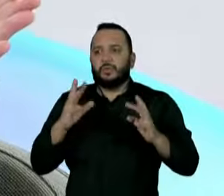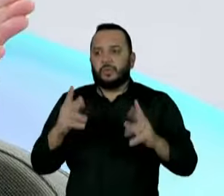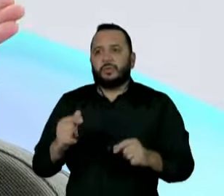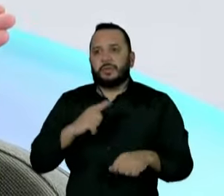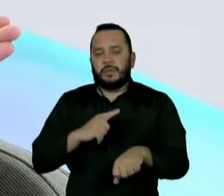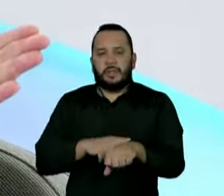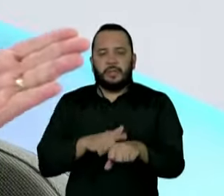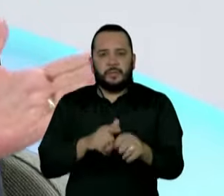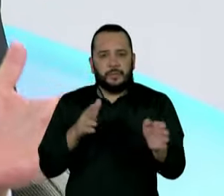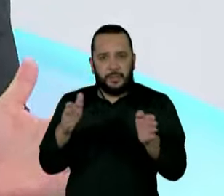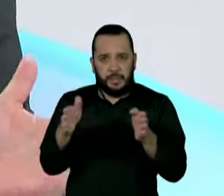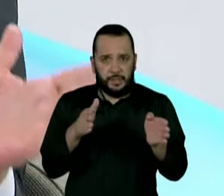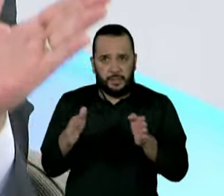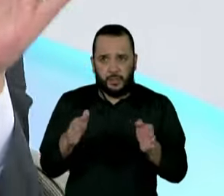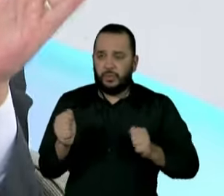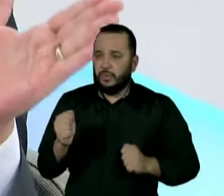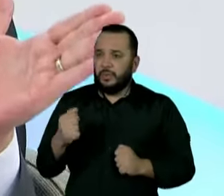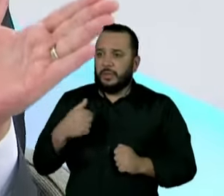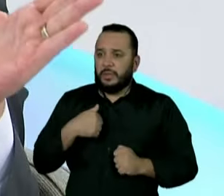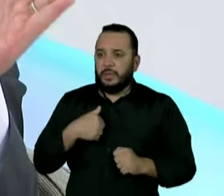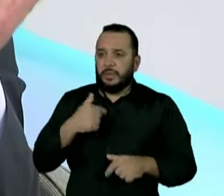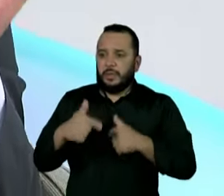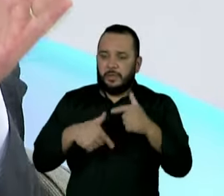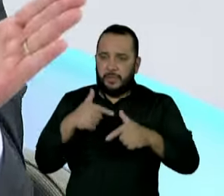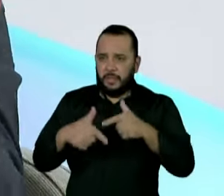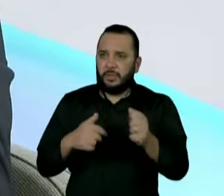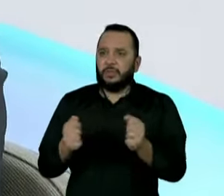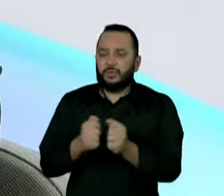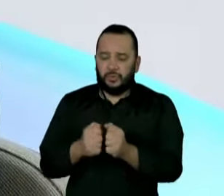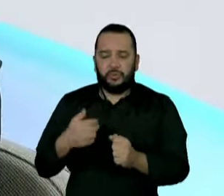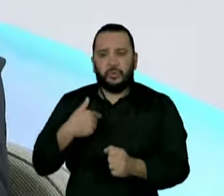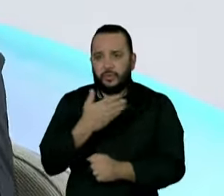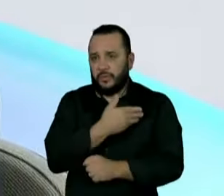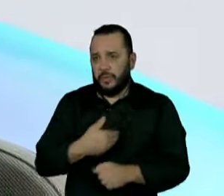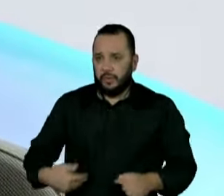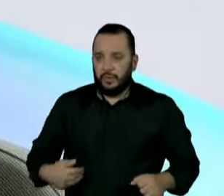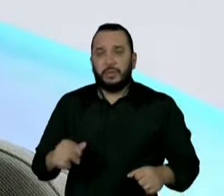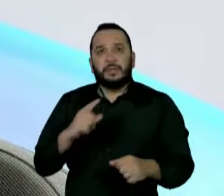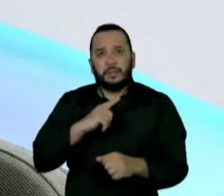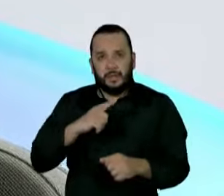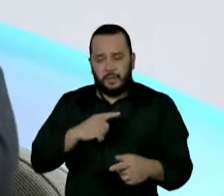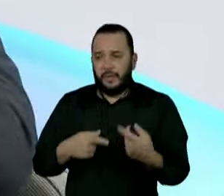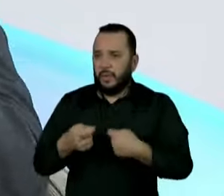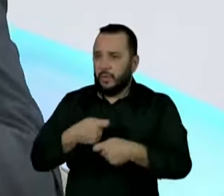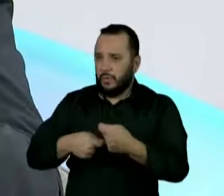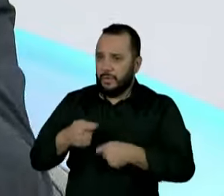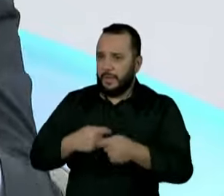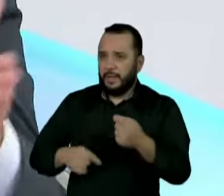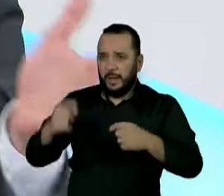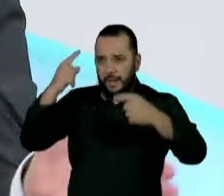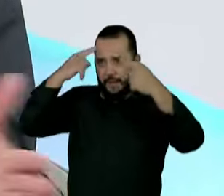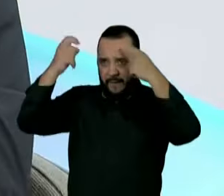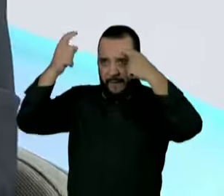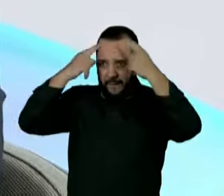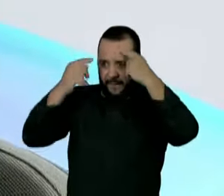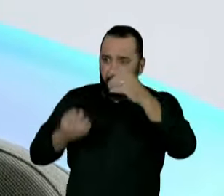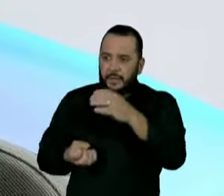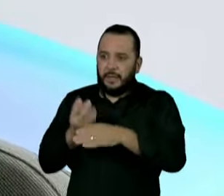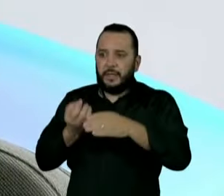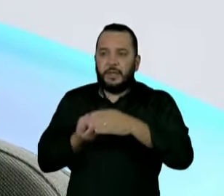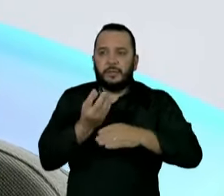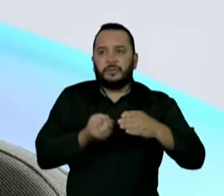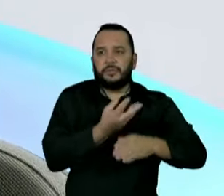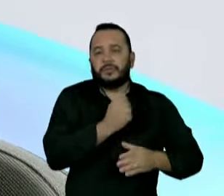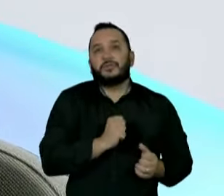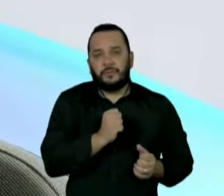o período que eu fiquei como governador, por exemplo, nós criamos as escolas de economia criativa, que eu acho que são super importantes para dar também vazão junto com a